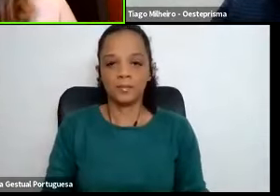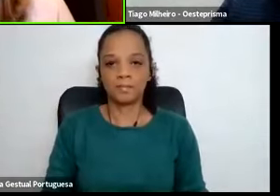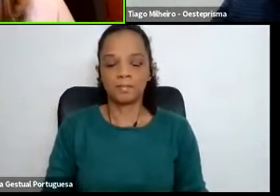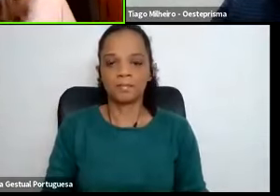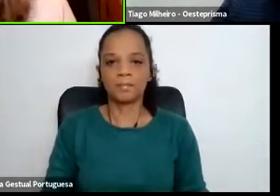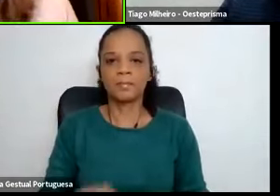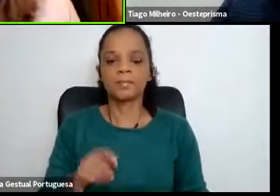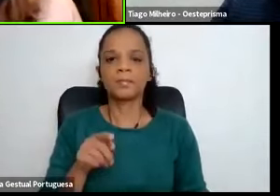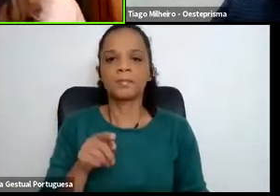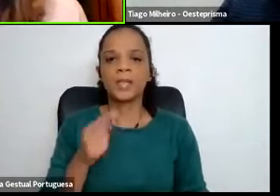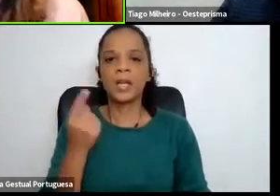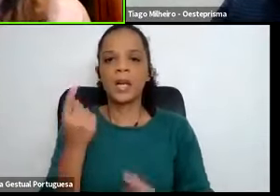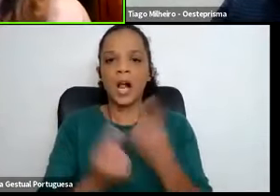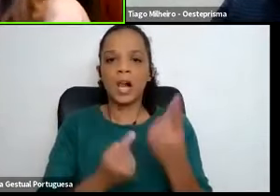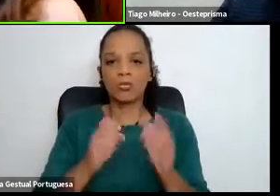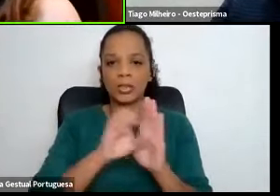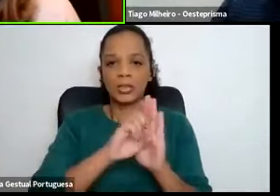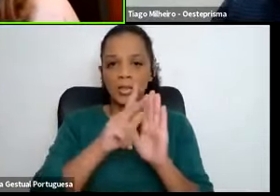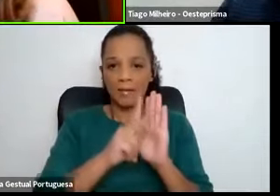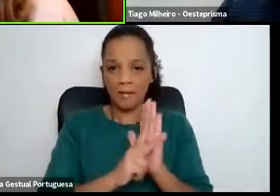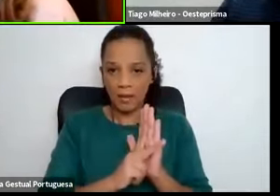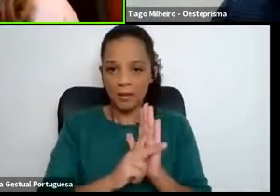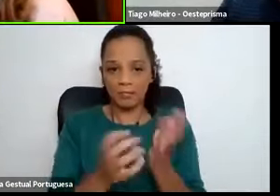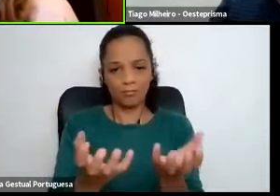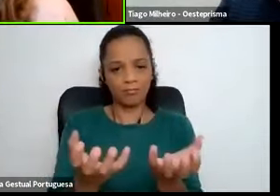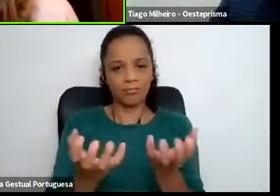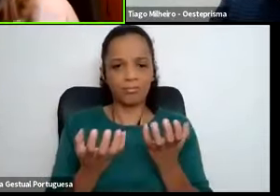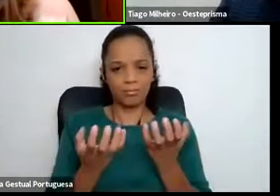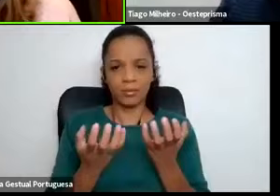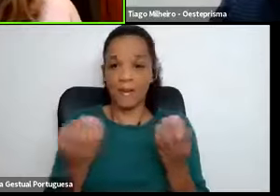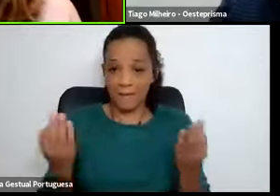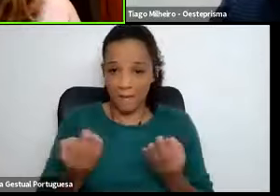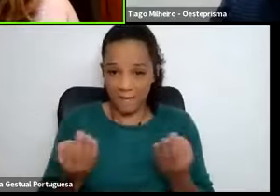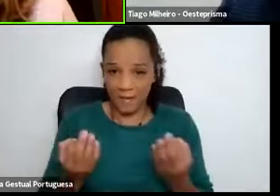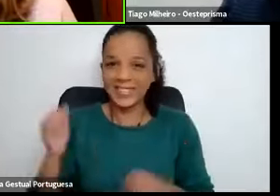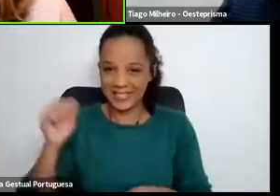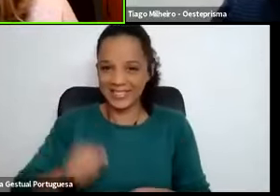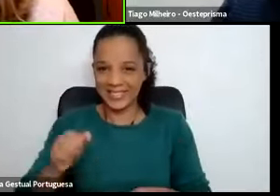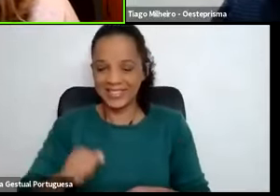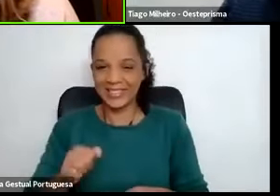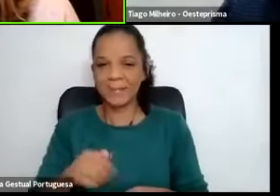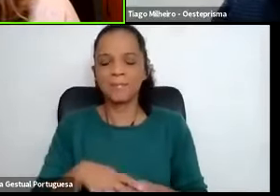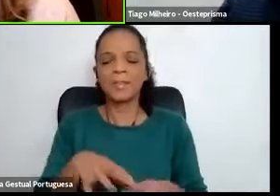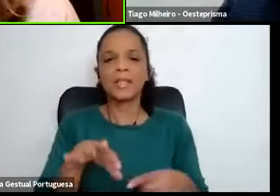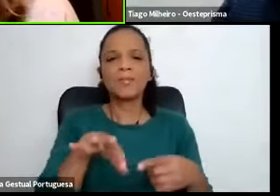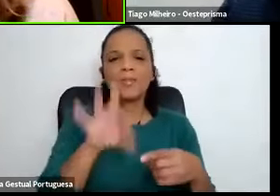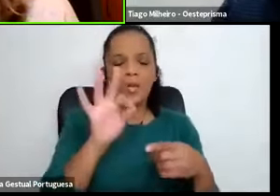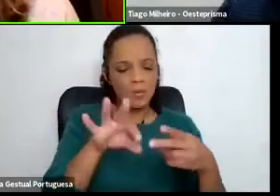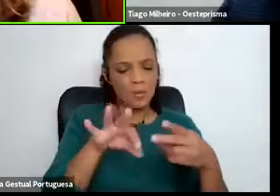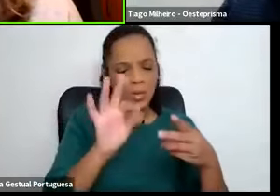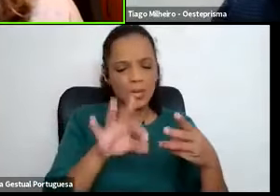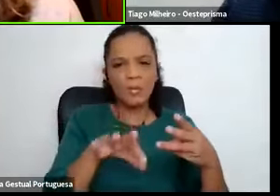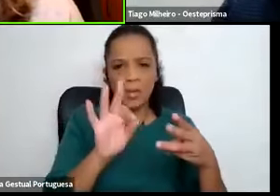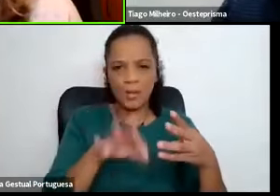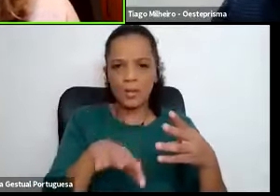recebeu alguns currículos e da seleção que fez,